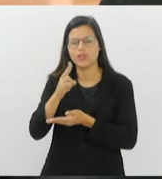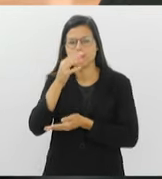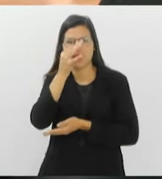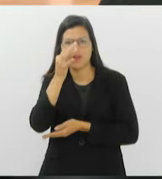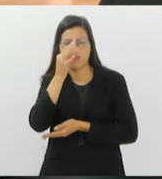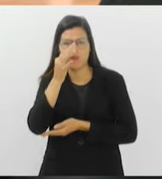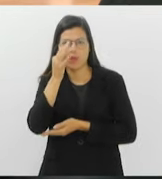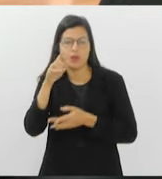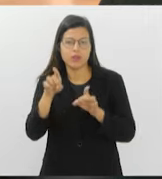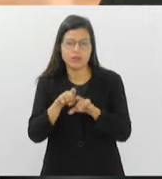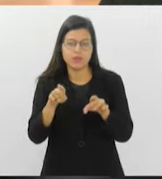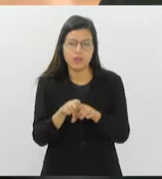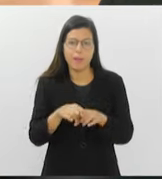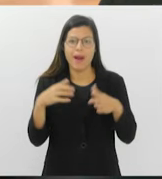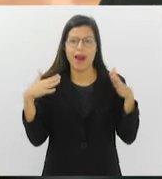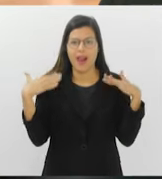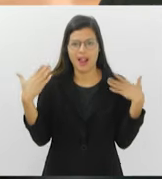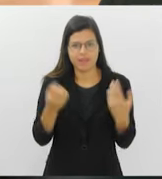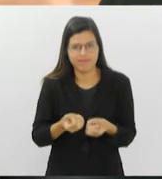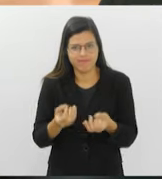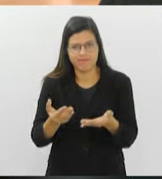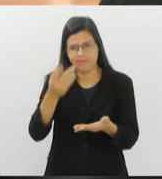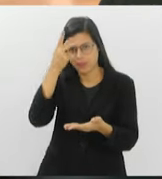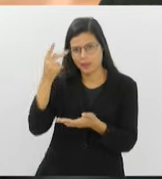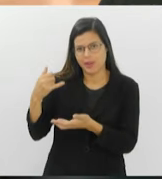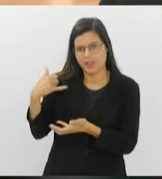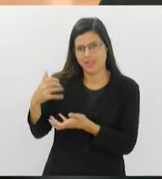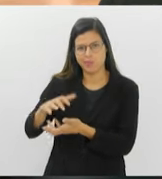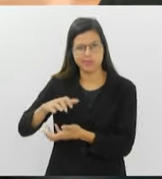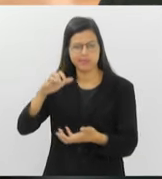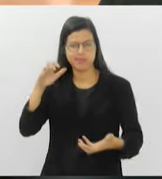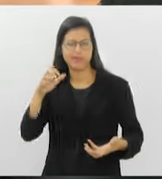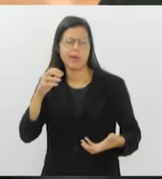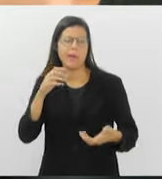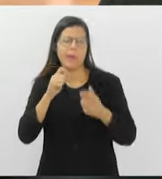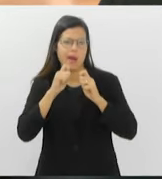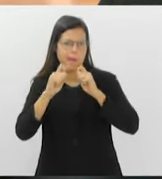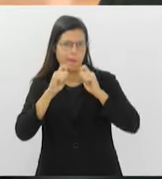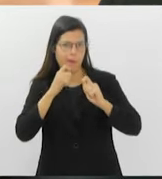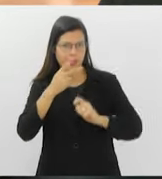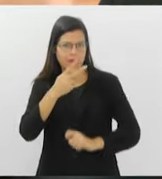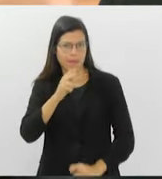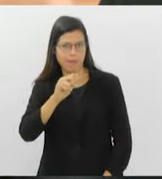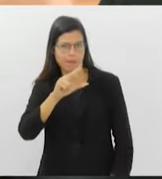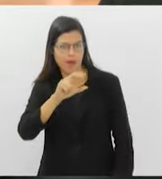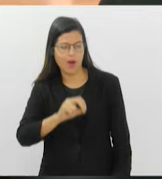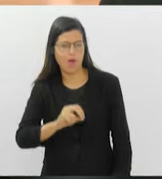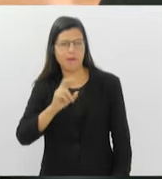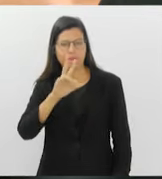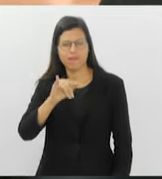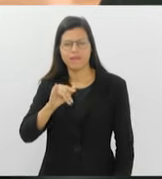muitos idosos. O repórter Paulo Vitor Viviani vai contar essa história pra gente. Bom Dia, PV!